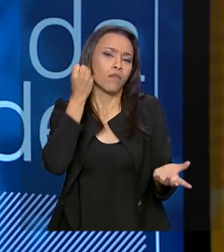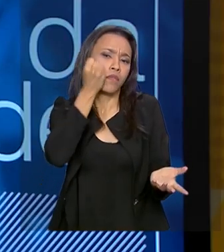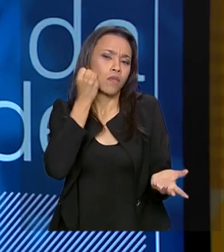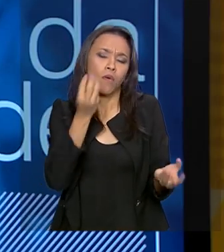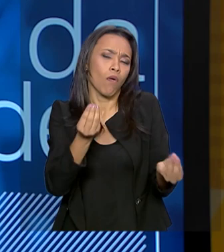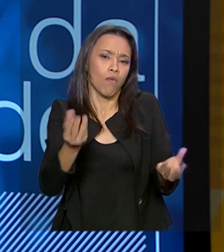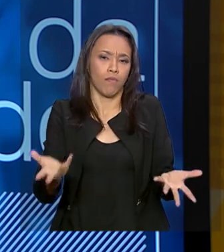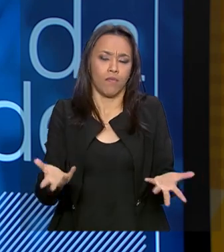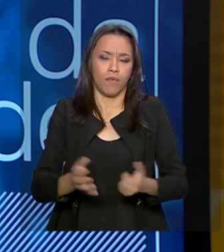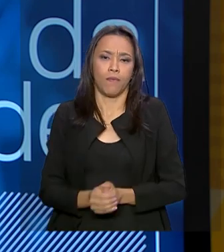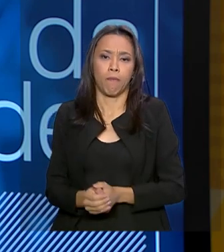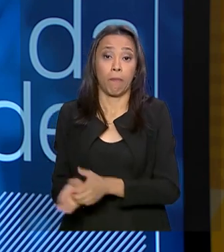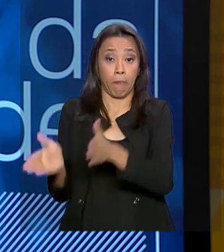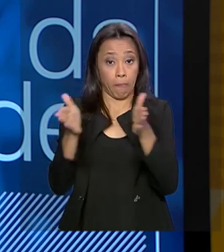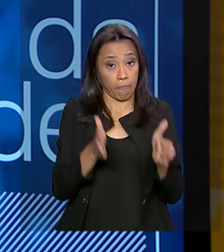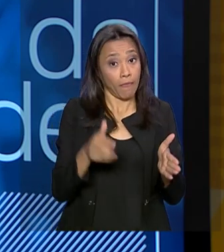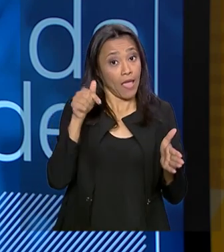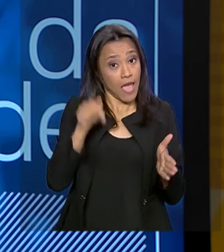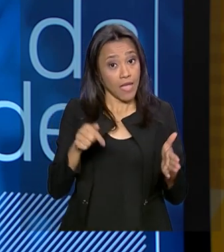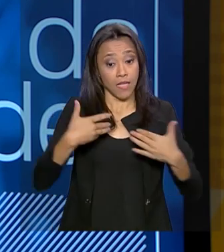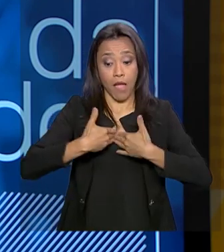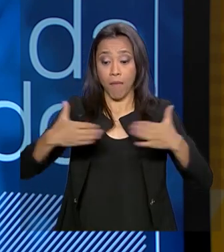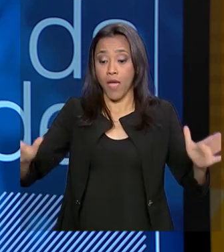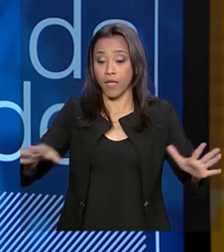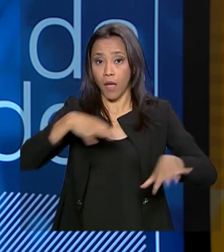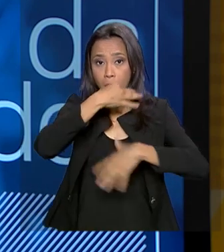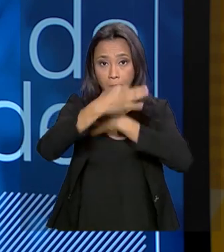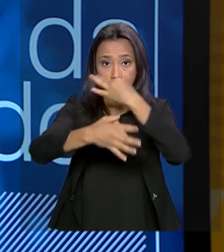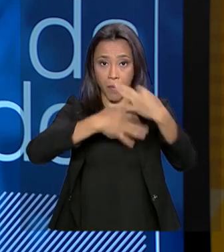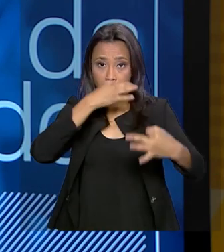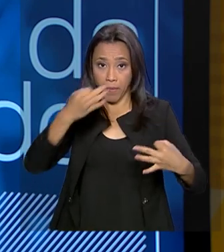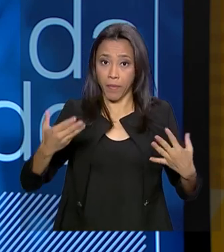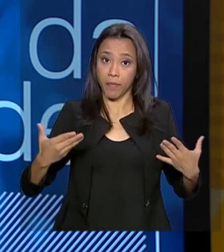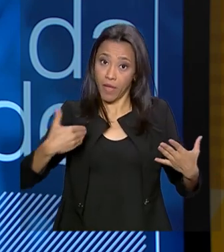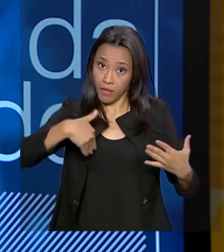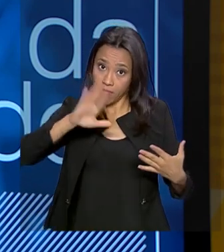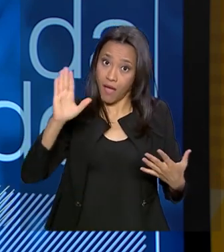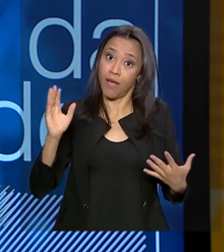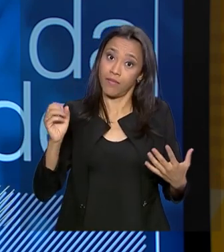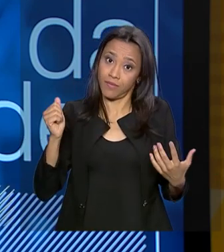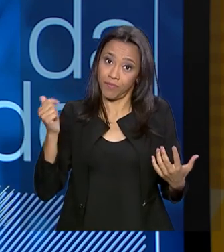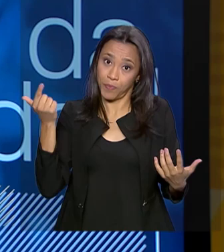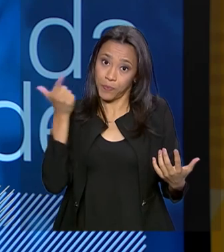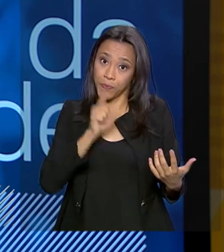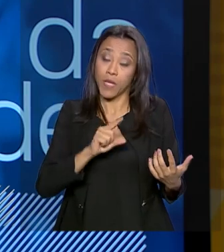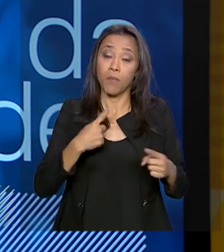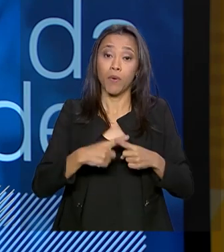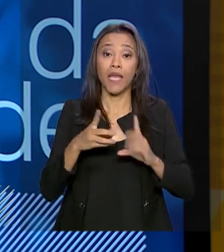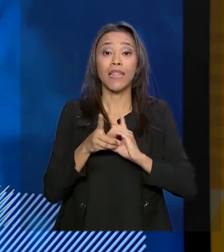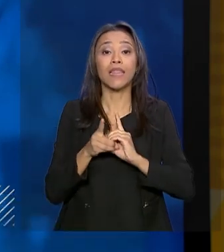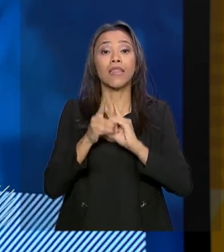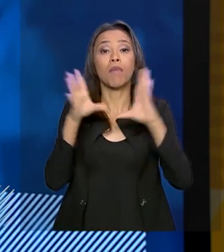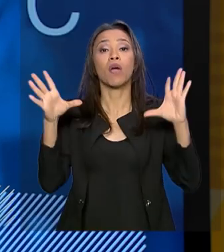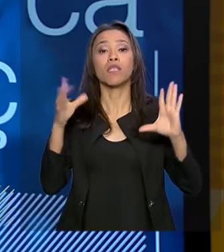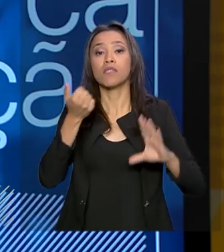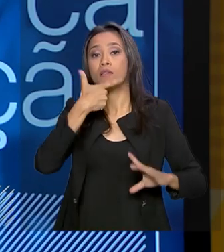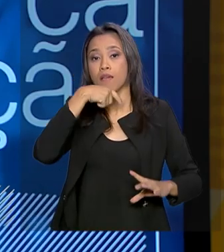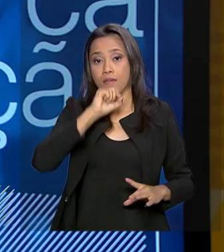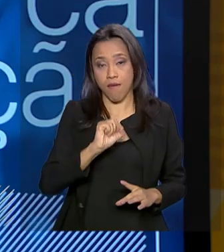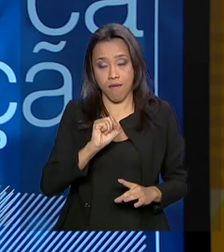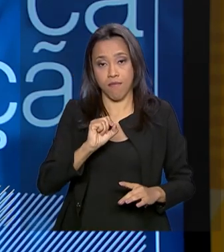essa é a consulta pública que, de fato, é a que mais vale a pena. Porque na democracia, quem determina